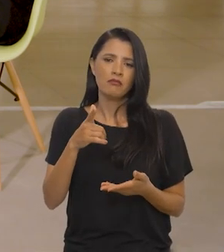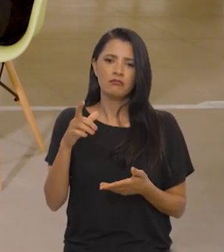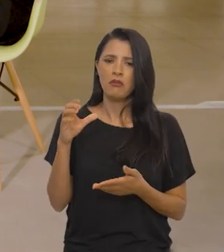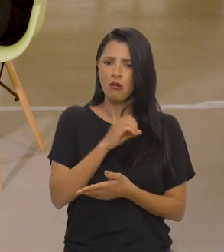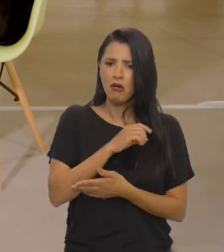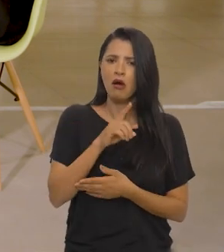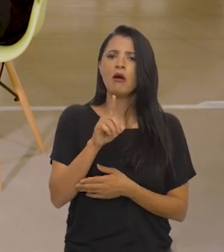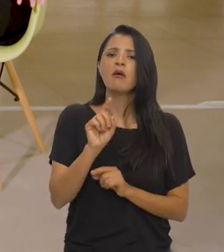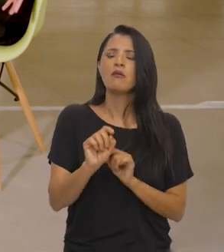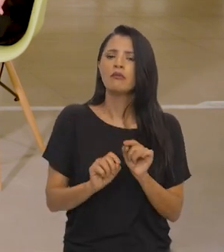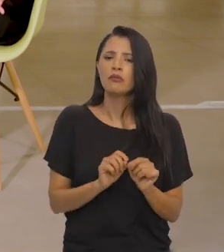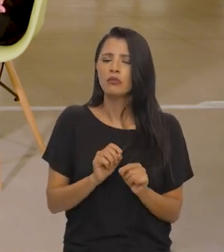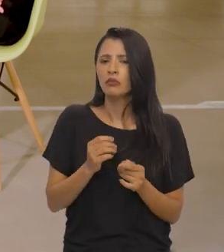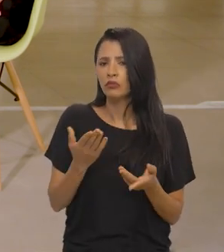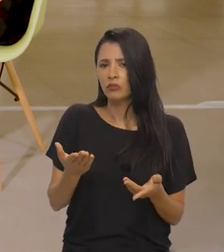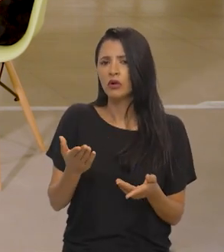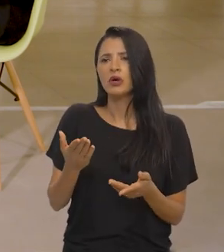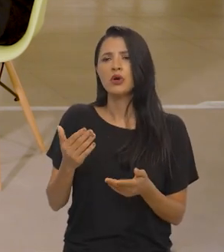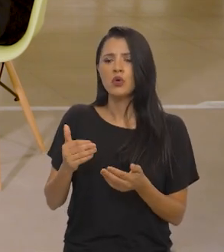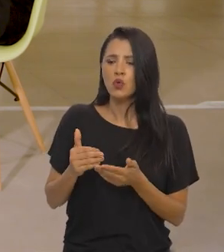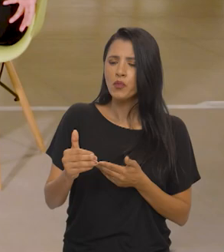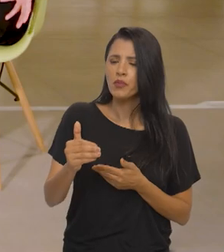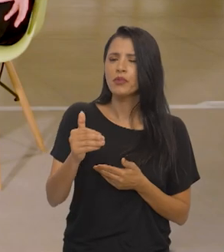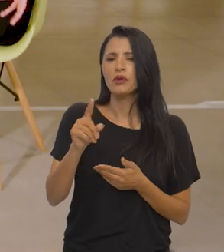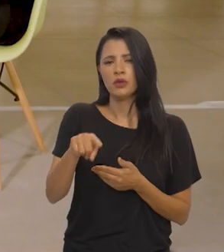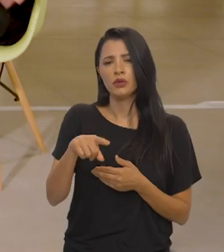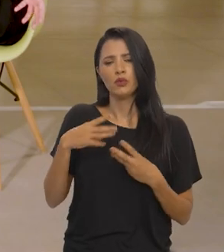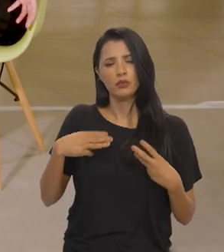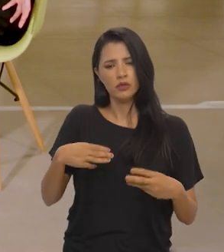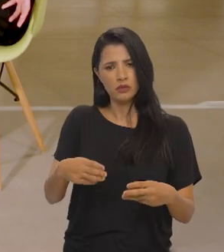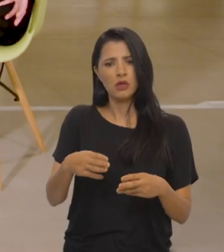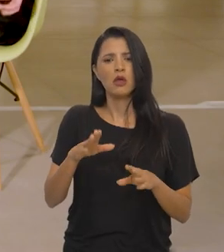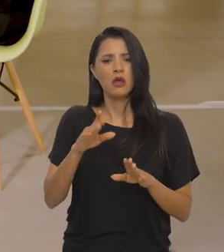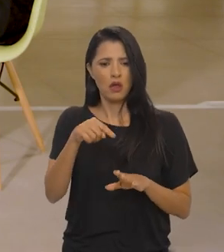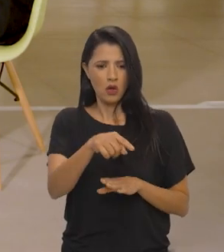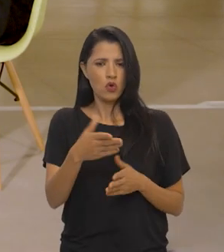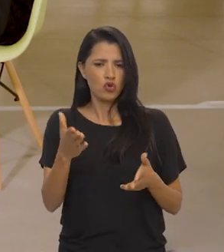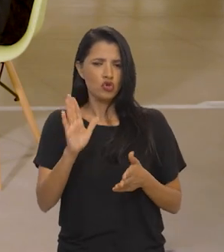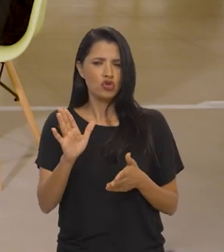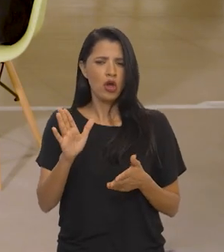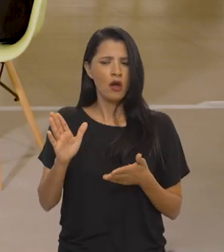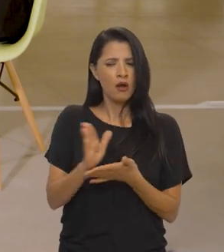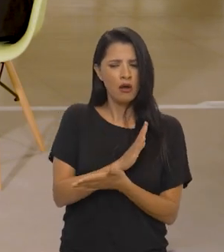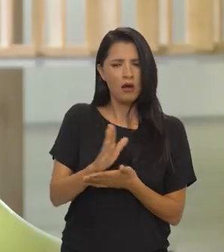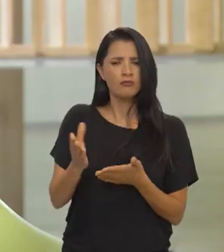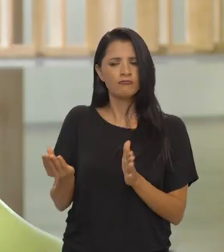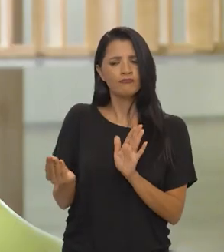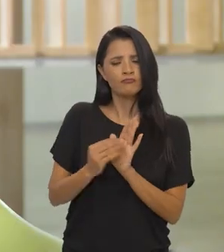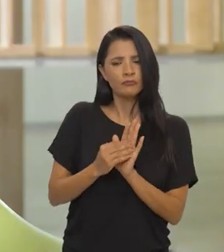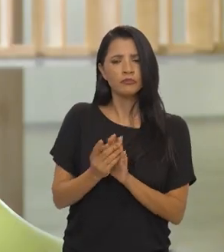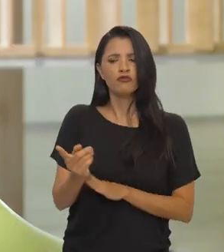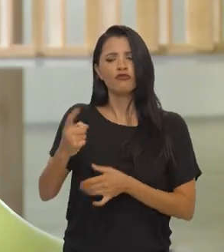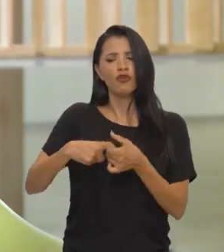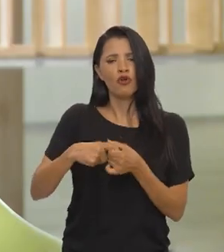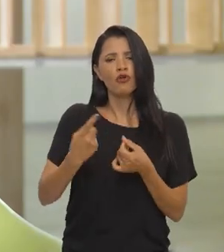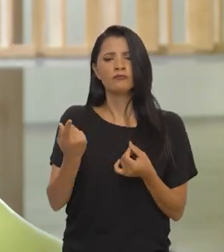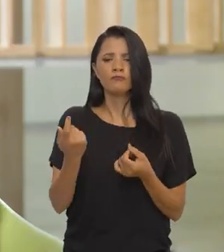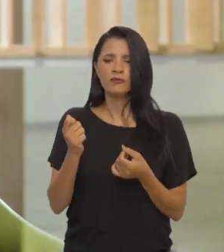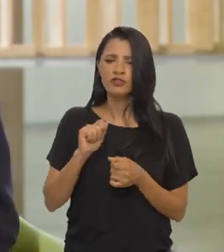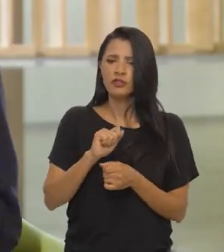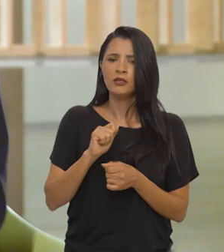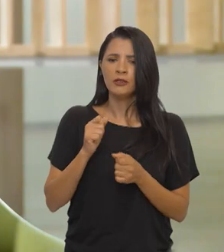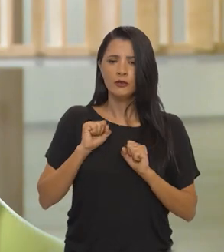E logo, né, o... Desde o início, o Ministério já coloca algumas iniciativas de